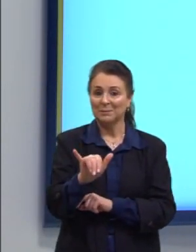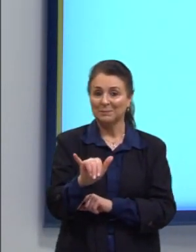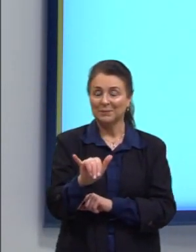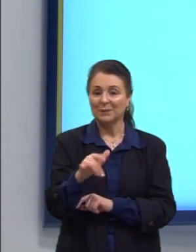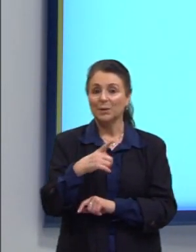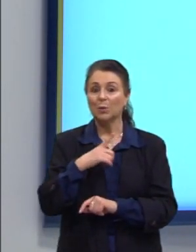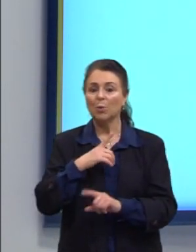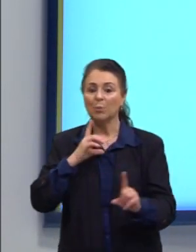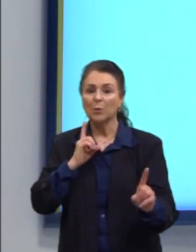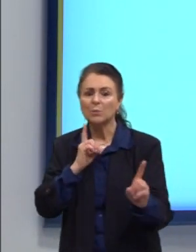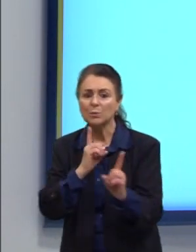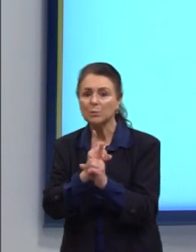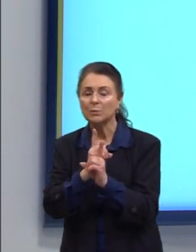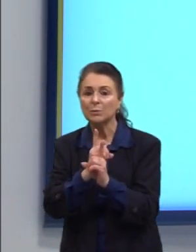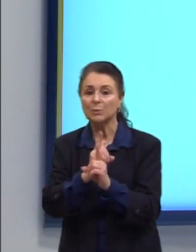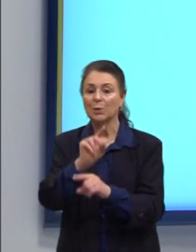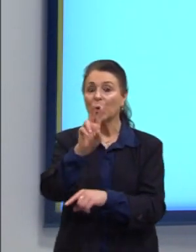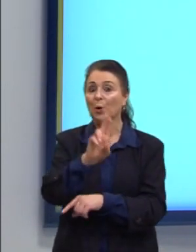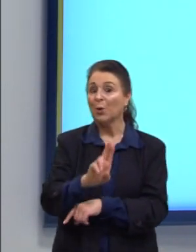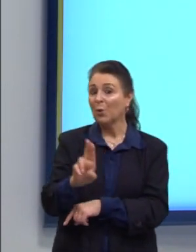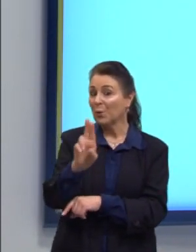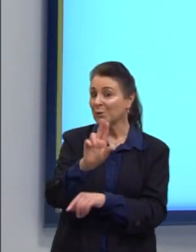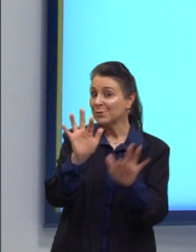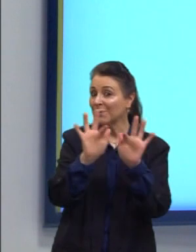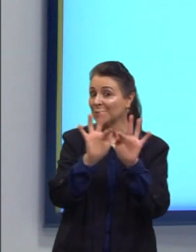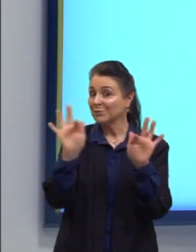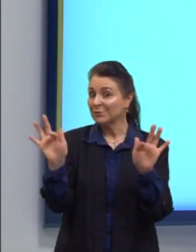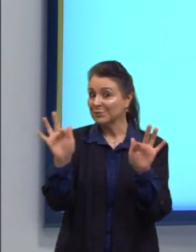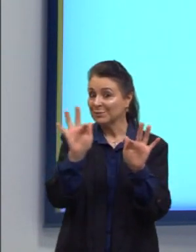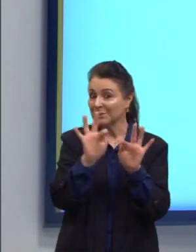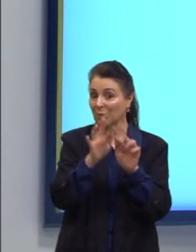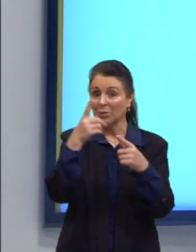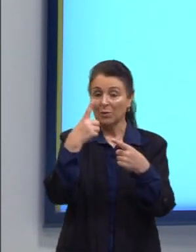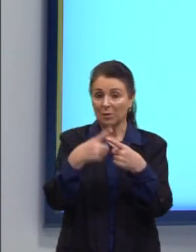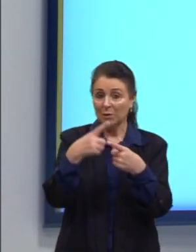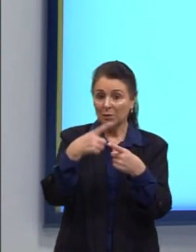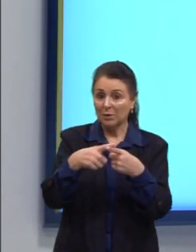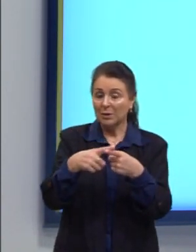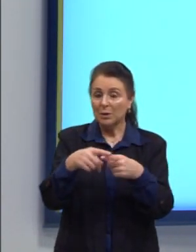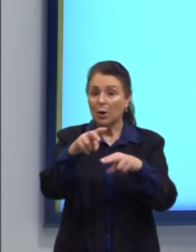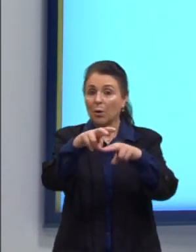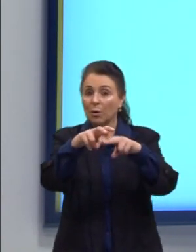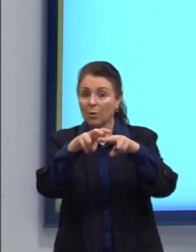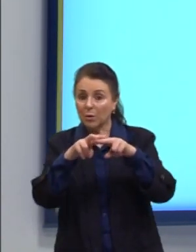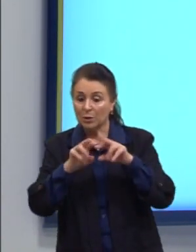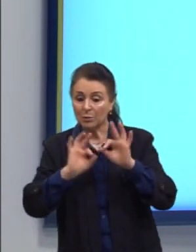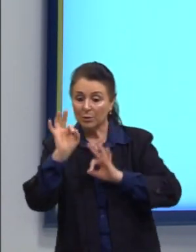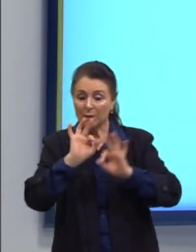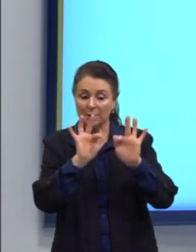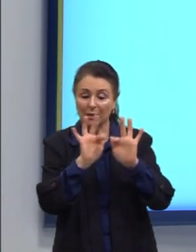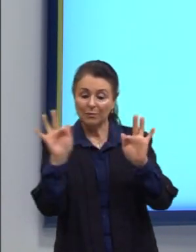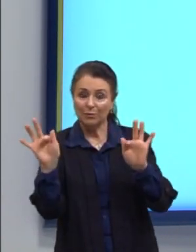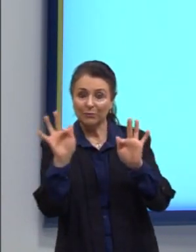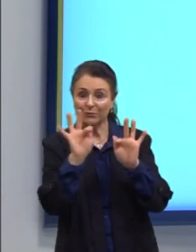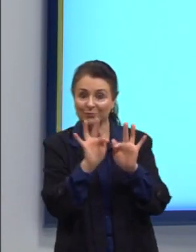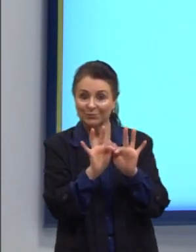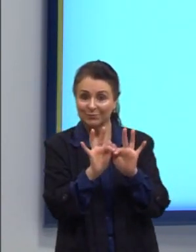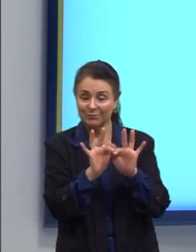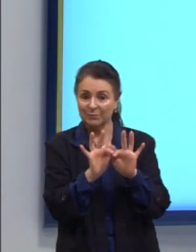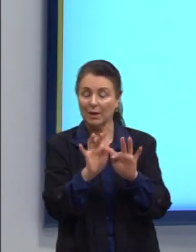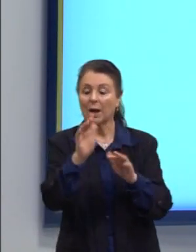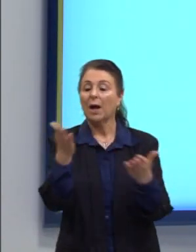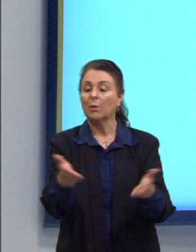faço para descobrir? Uso a nossa função. Por isso que nós montamos a função. Agora, nós vamos